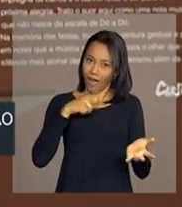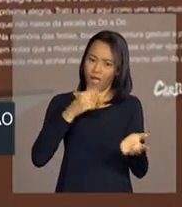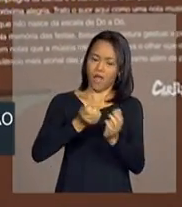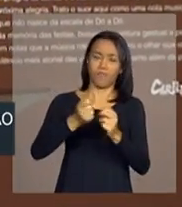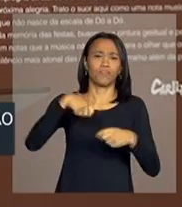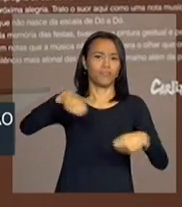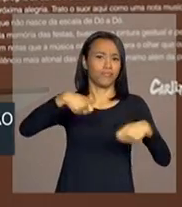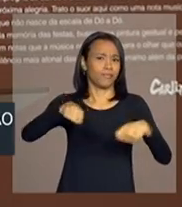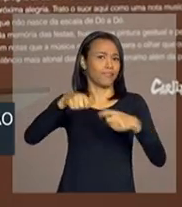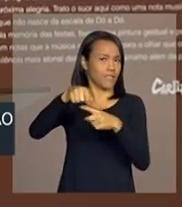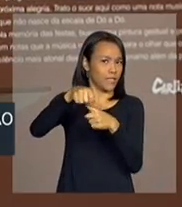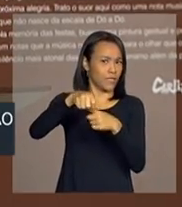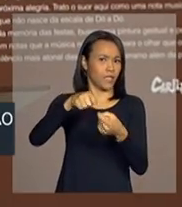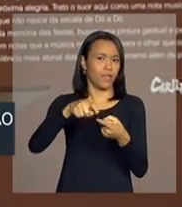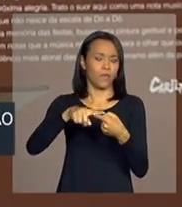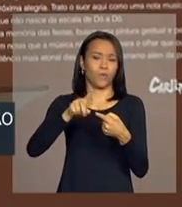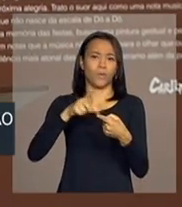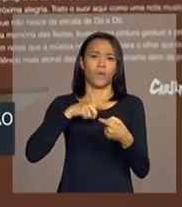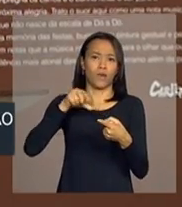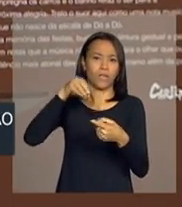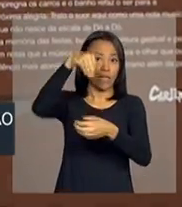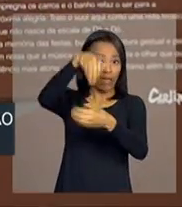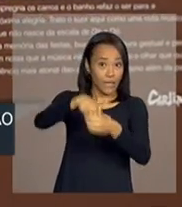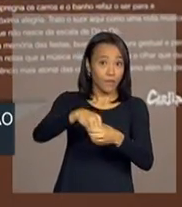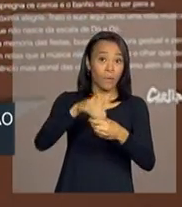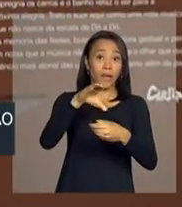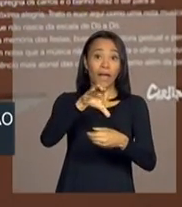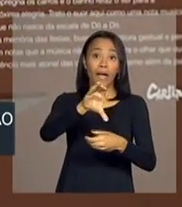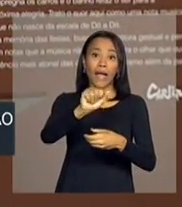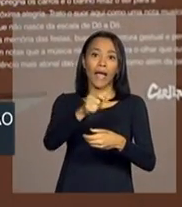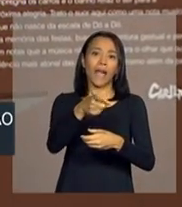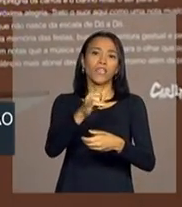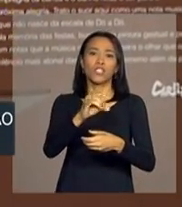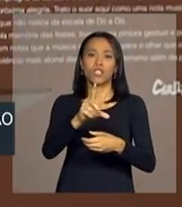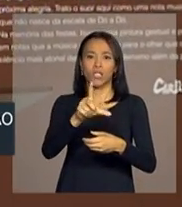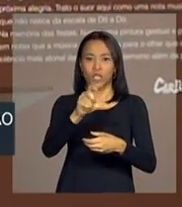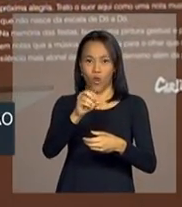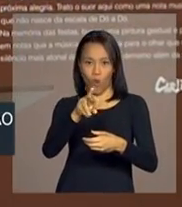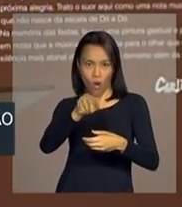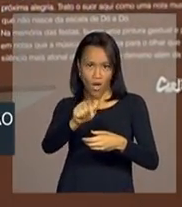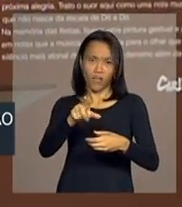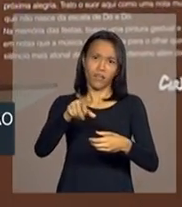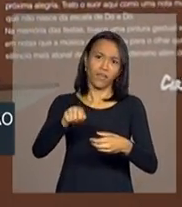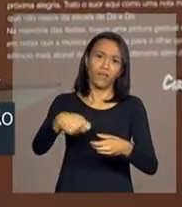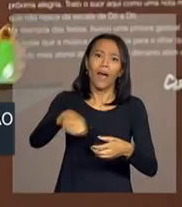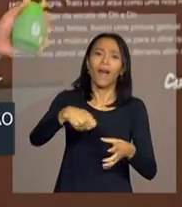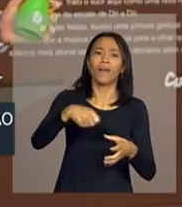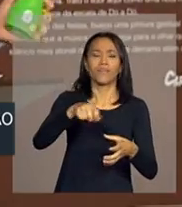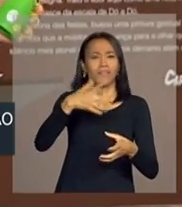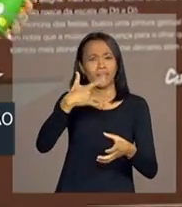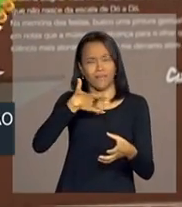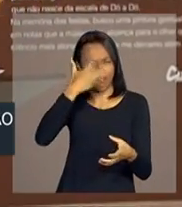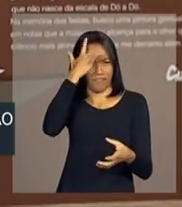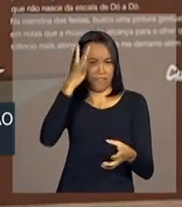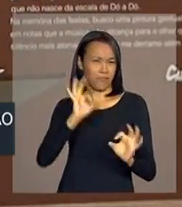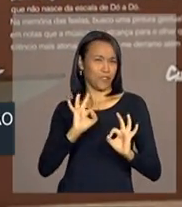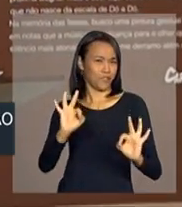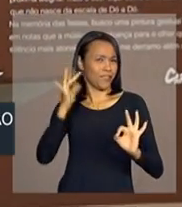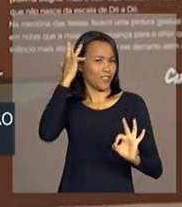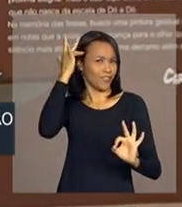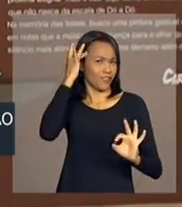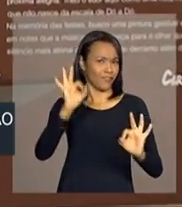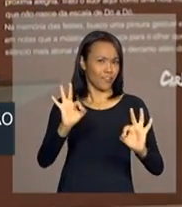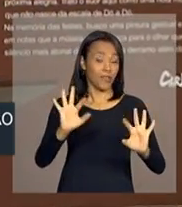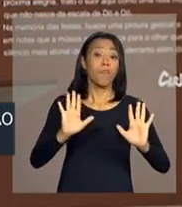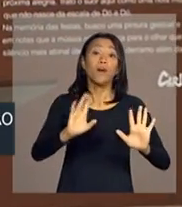todo mundo vai saber que tem um cachecol, que você vai ter suas mãos livres e vai virar até algo fashion. Mas o mais